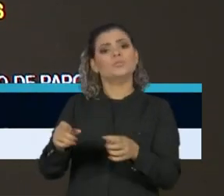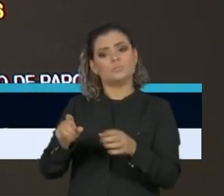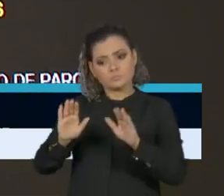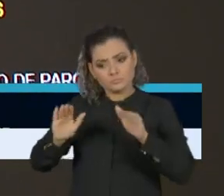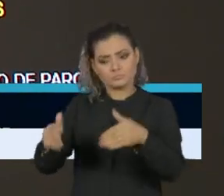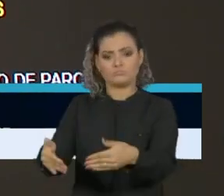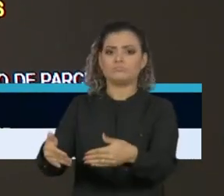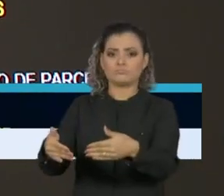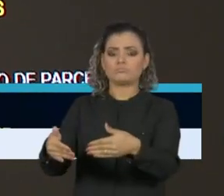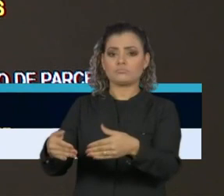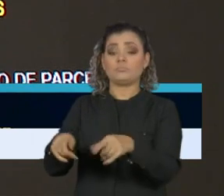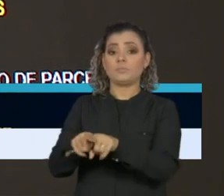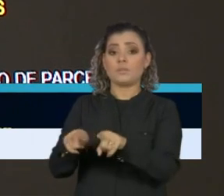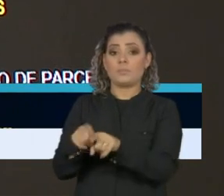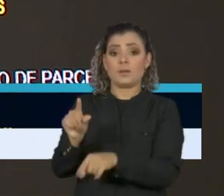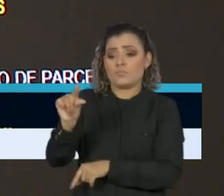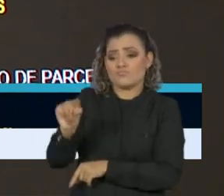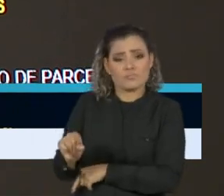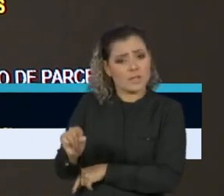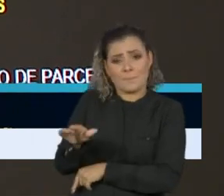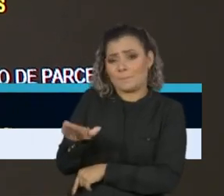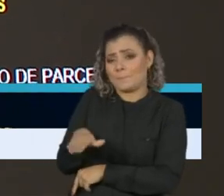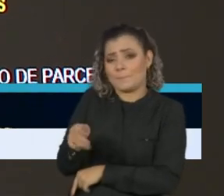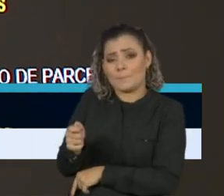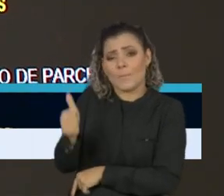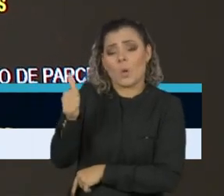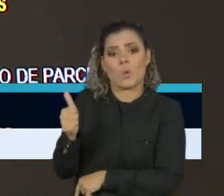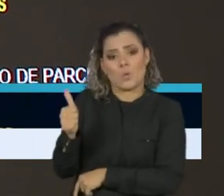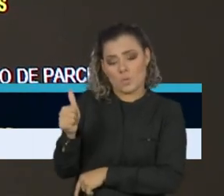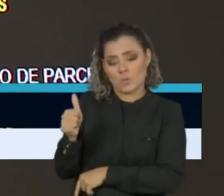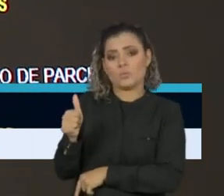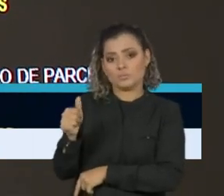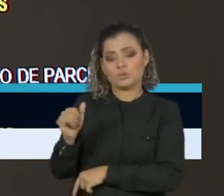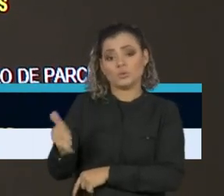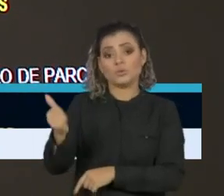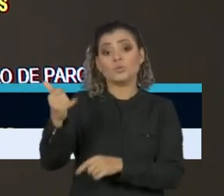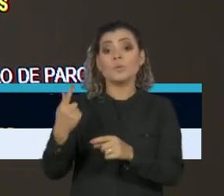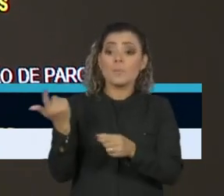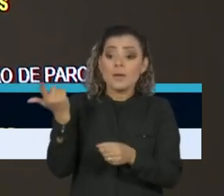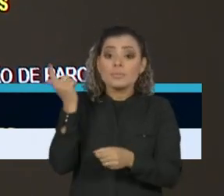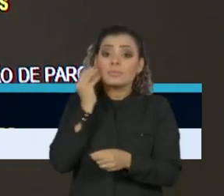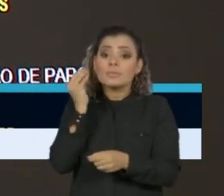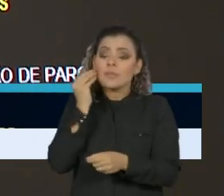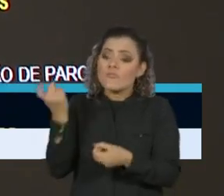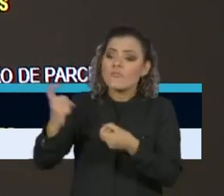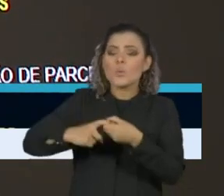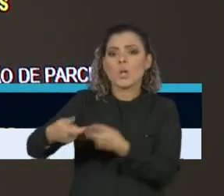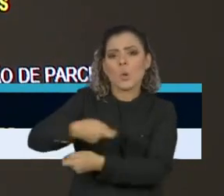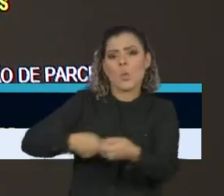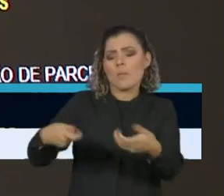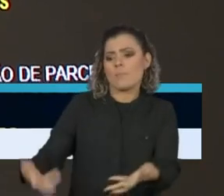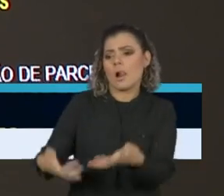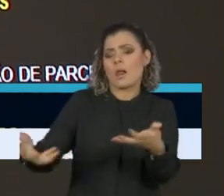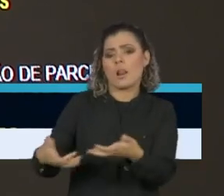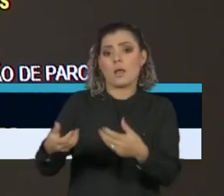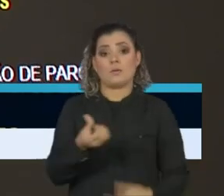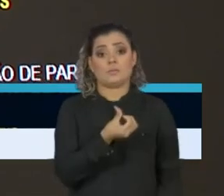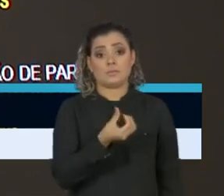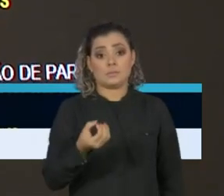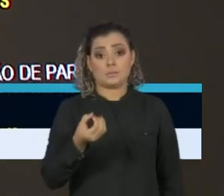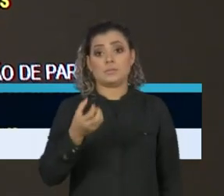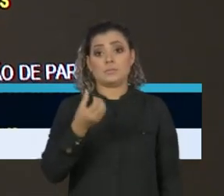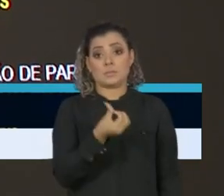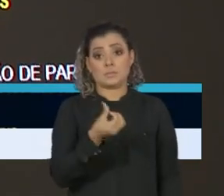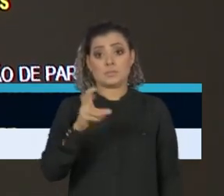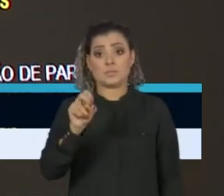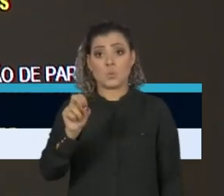ou extremamente baixos, pensando na retomada dos negócios e atividades econômicas. São 650 milhões em